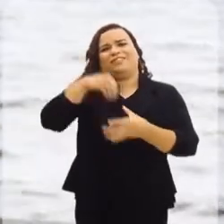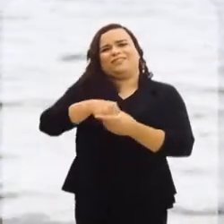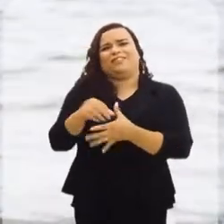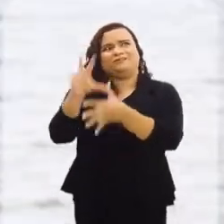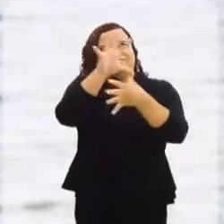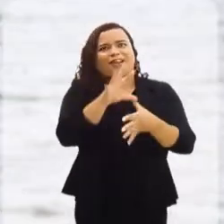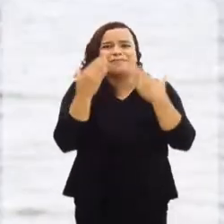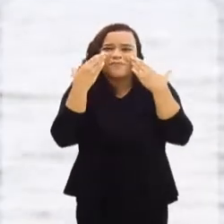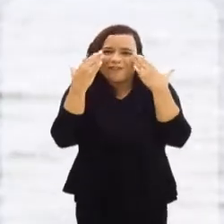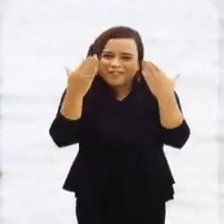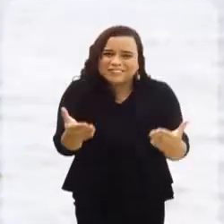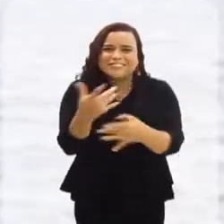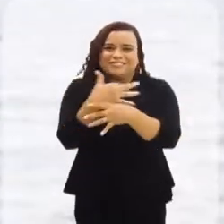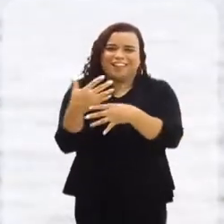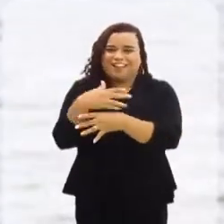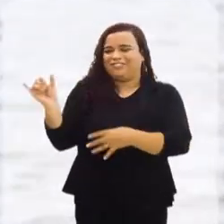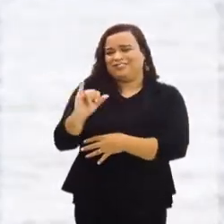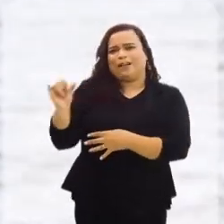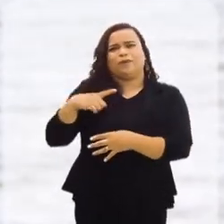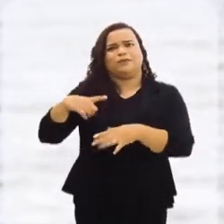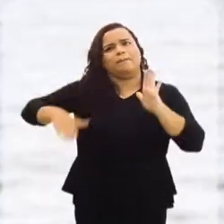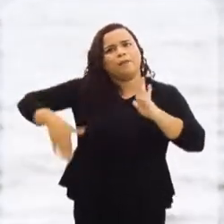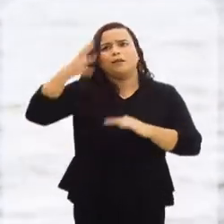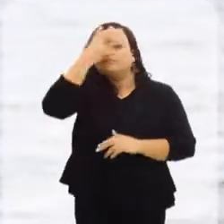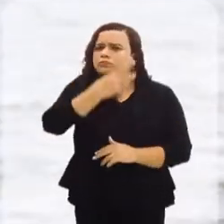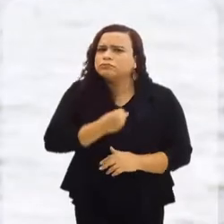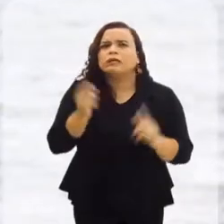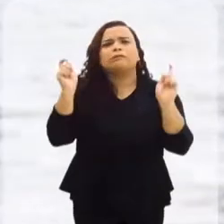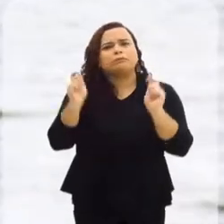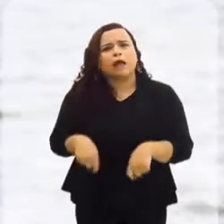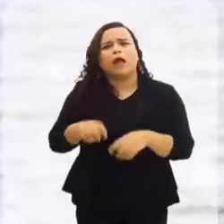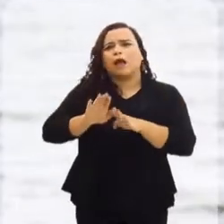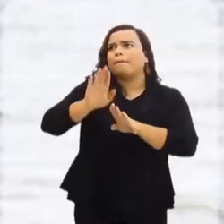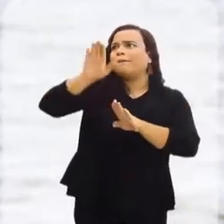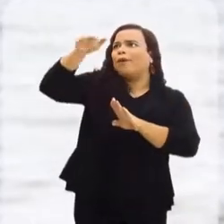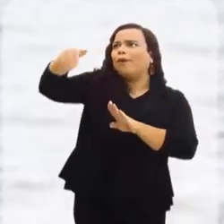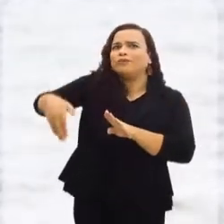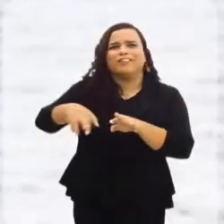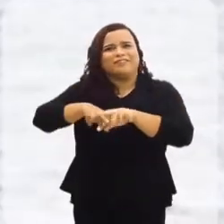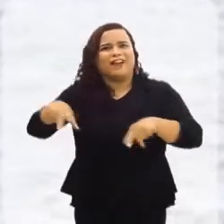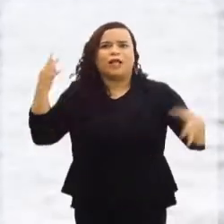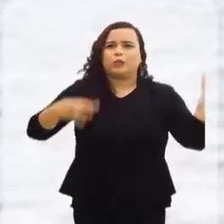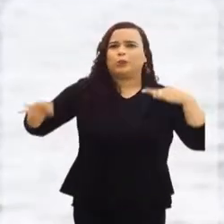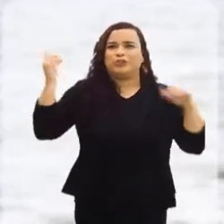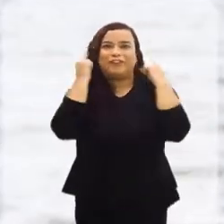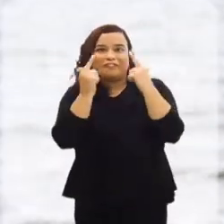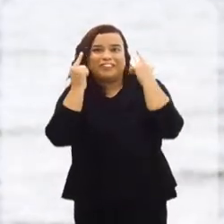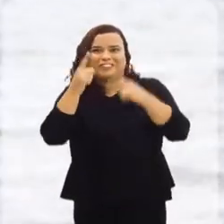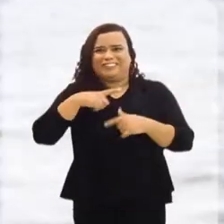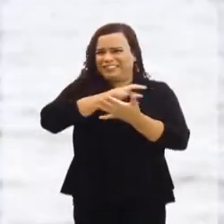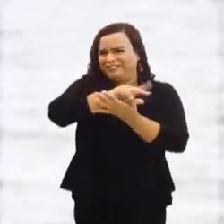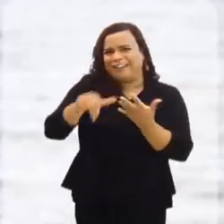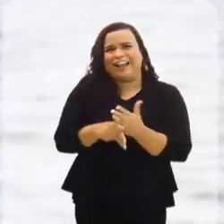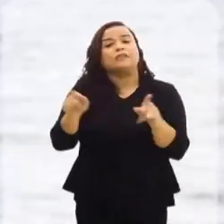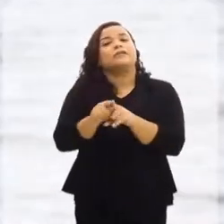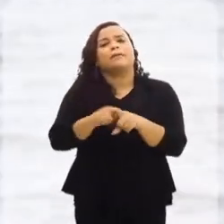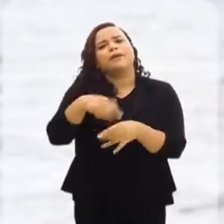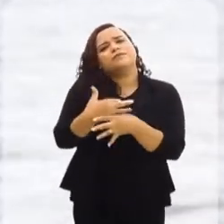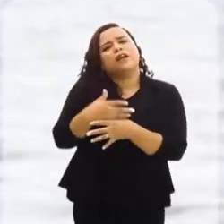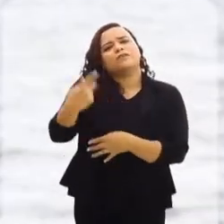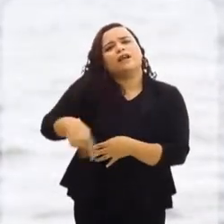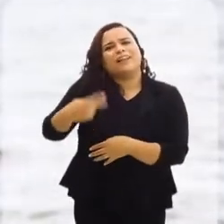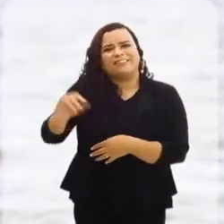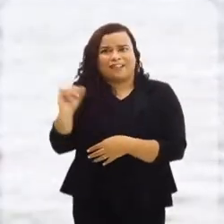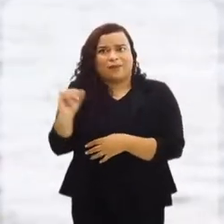mapa, mostrando que nossa cidade tem belas praias, nós temos montanha, nós temos turismo de aventura e que